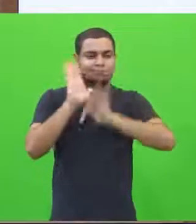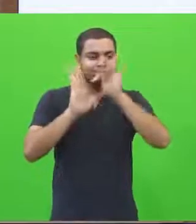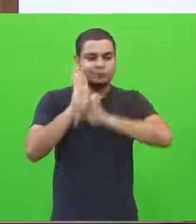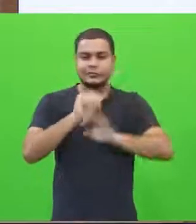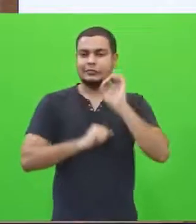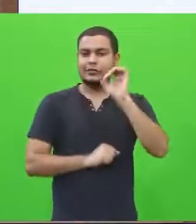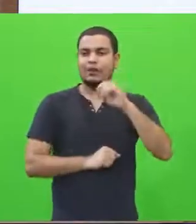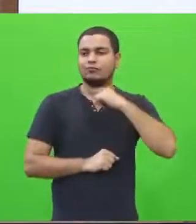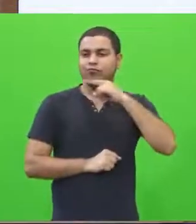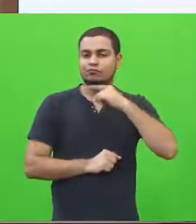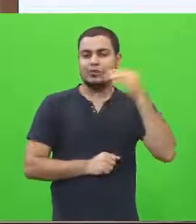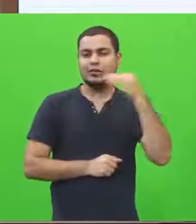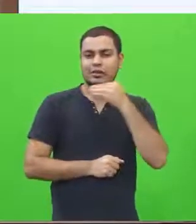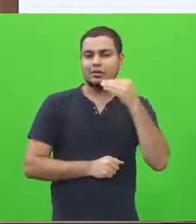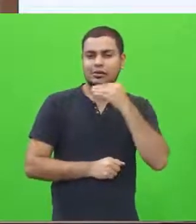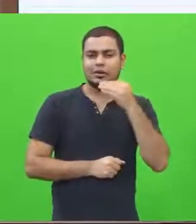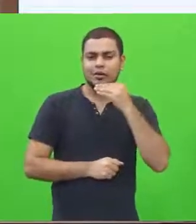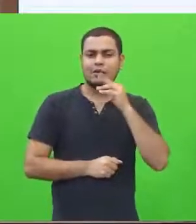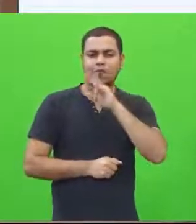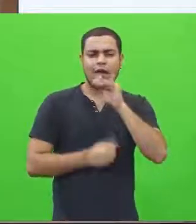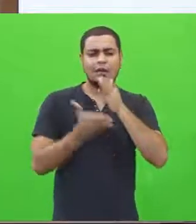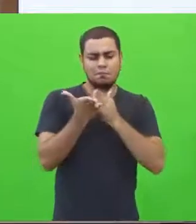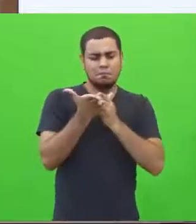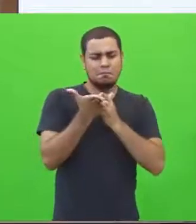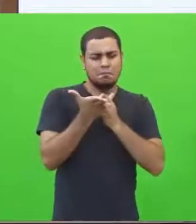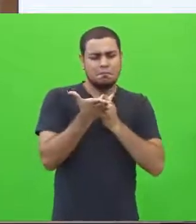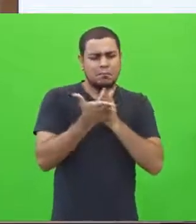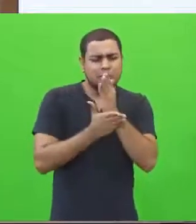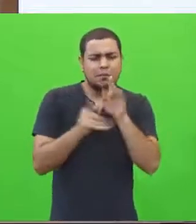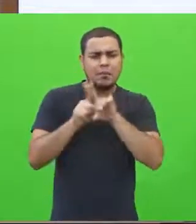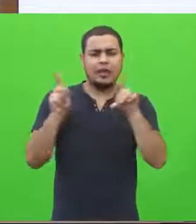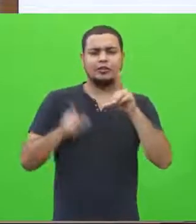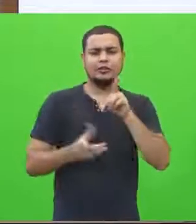Ele vai passar um pouquinho, vai conseguir uma certa